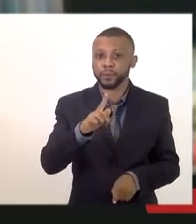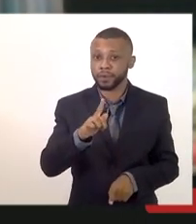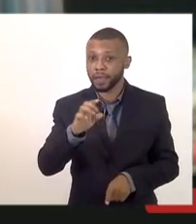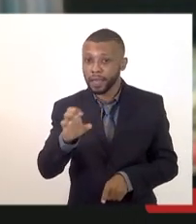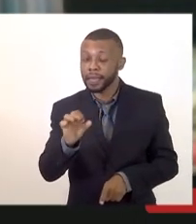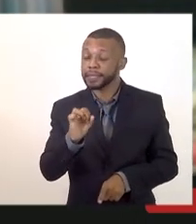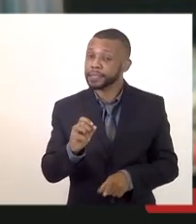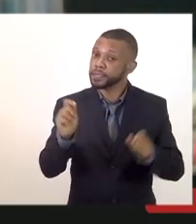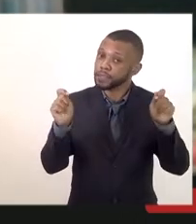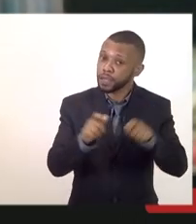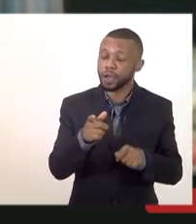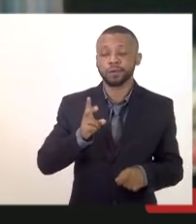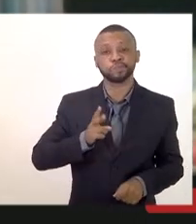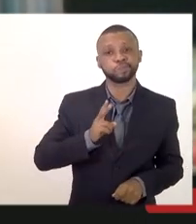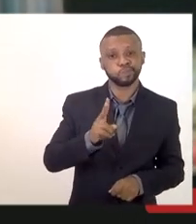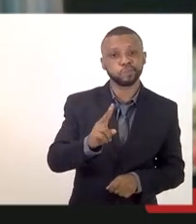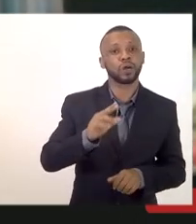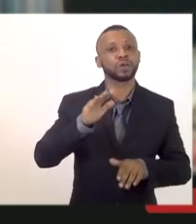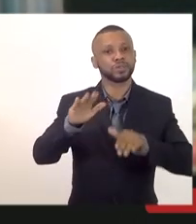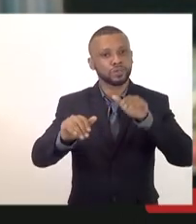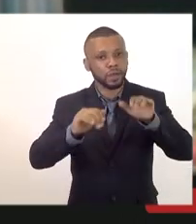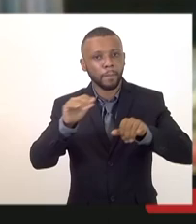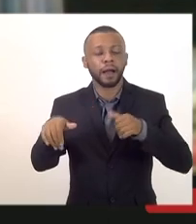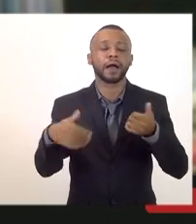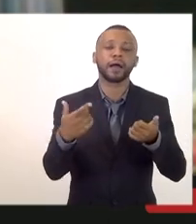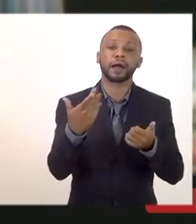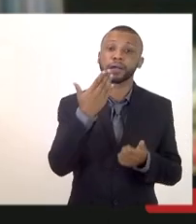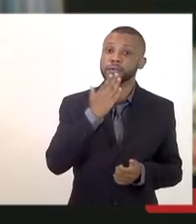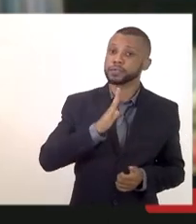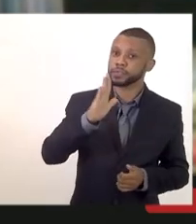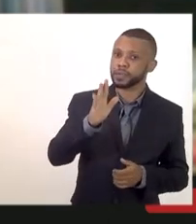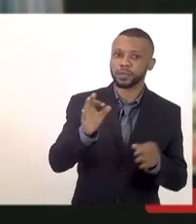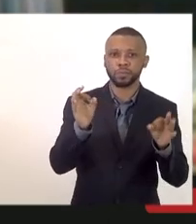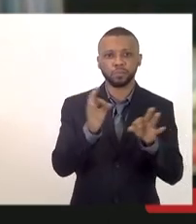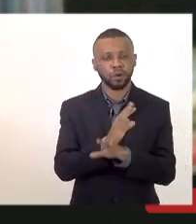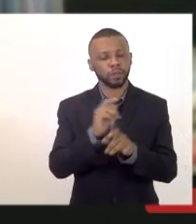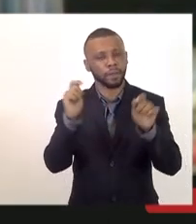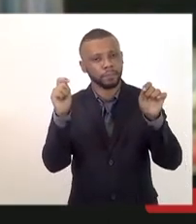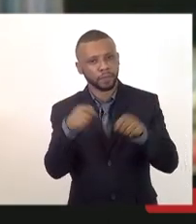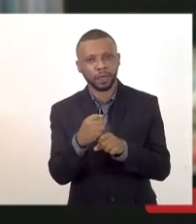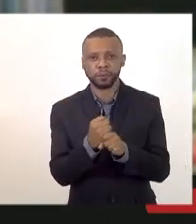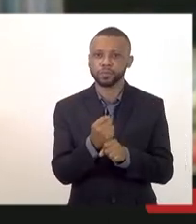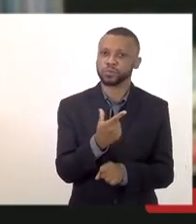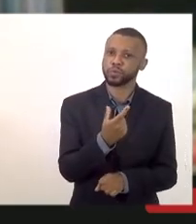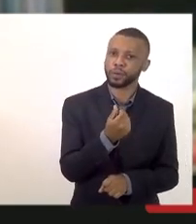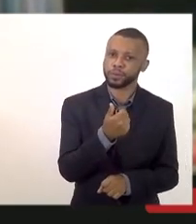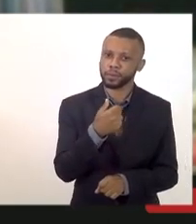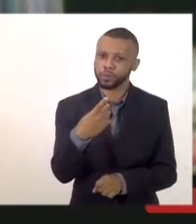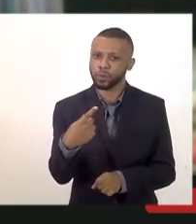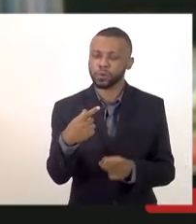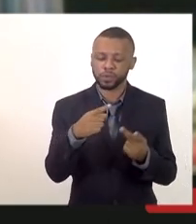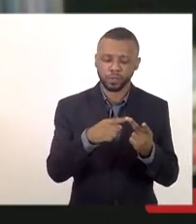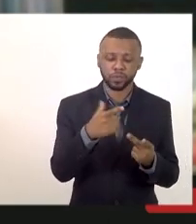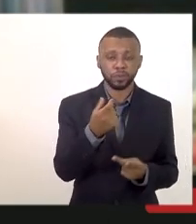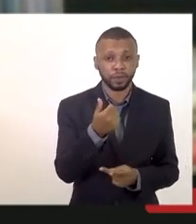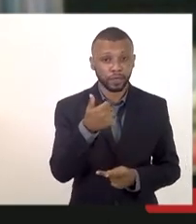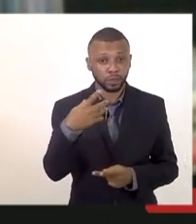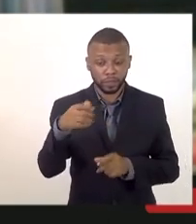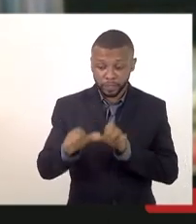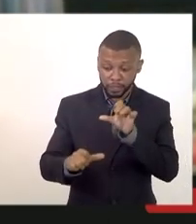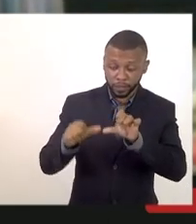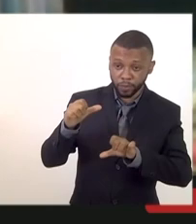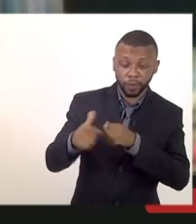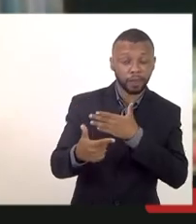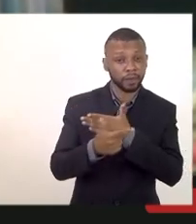condições de chamar ainda candidatos habilitados do concurso de 2012 e 2014 e transformar em vagas de guarda-vidas até porque o